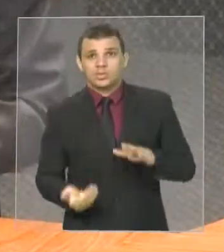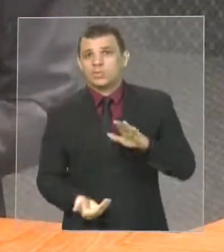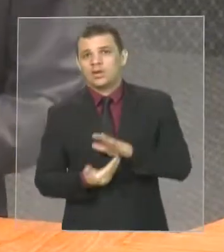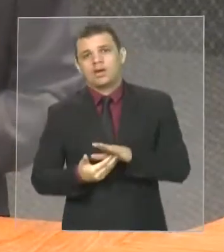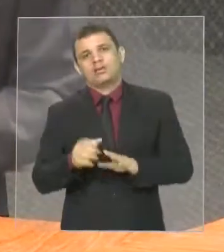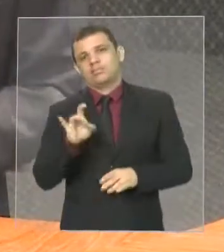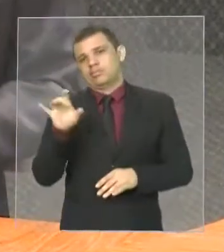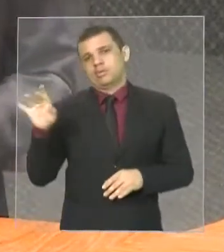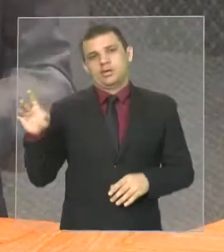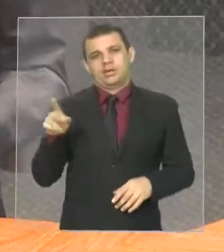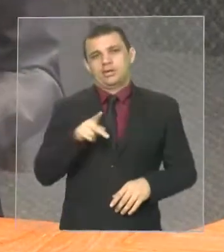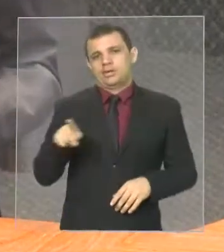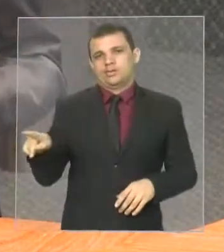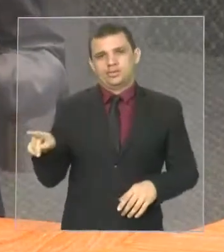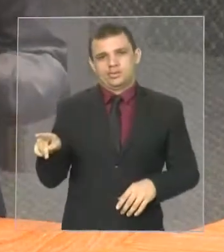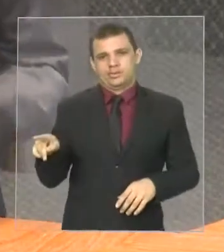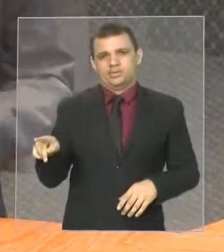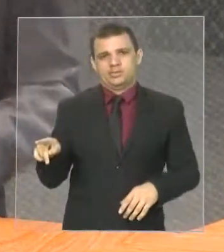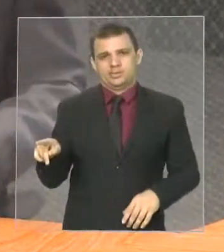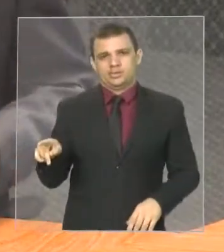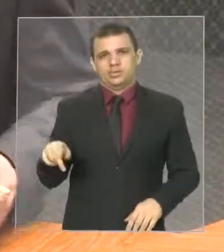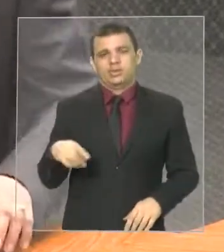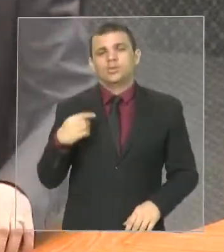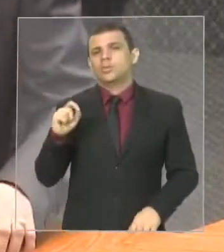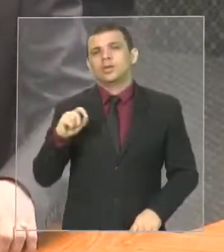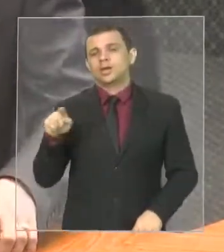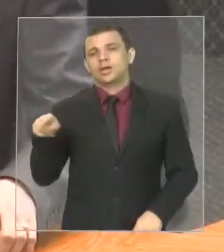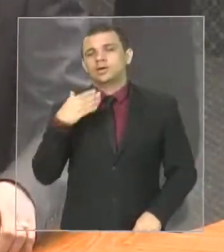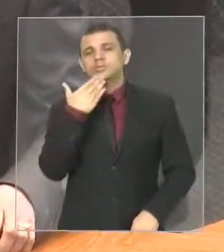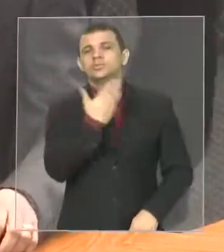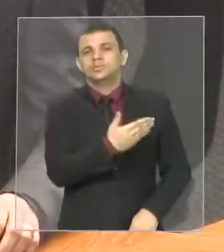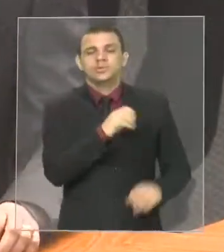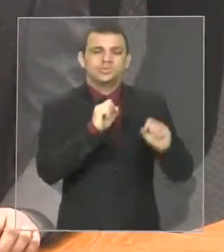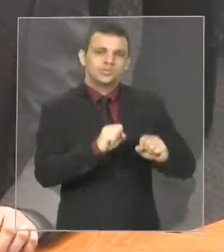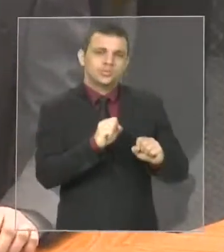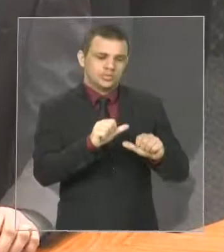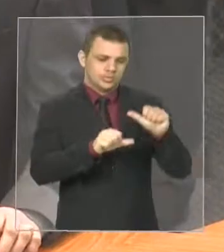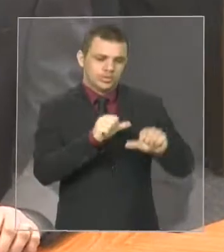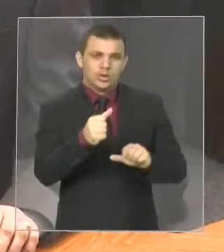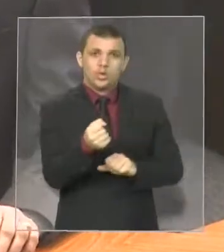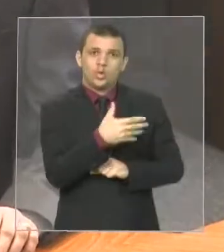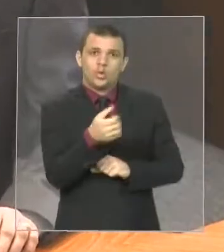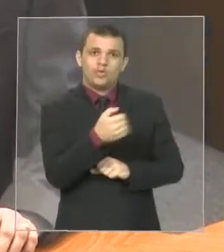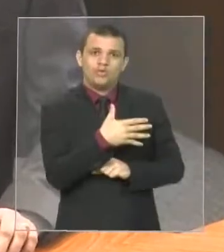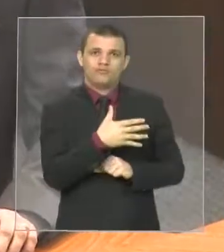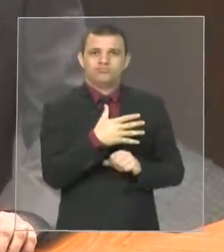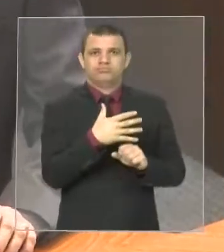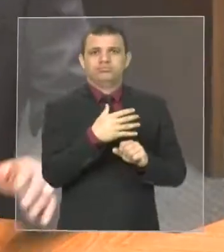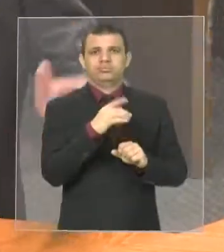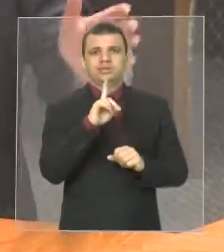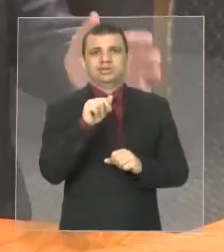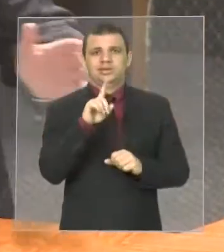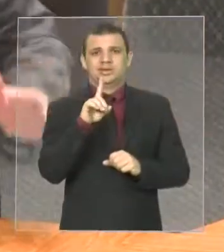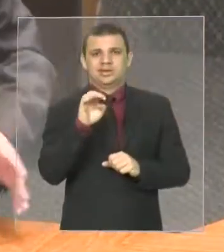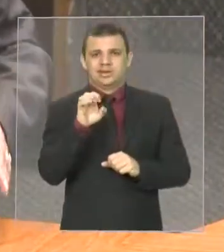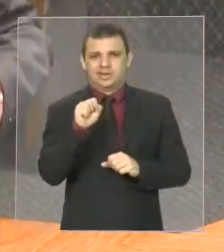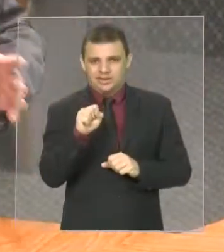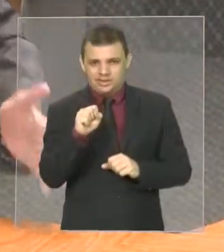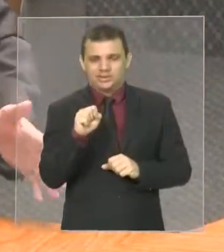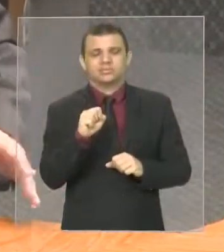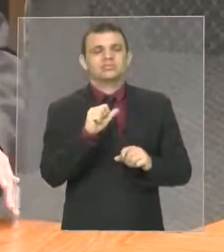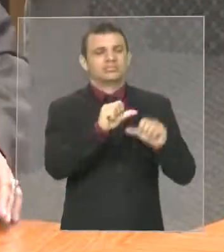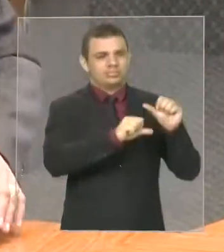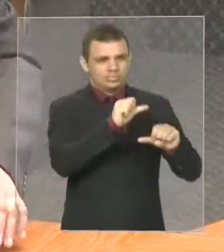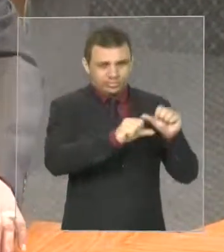presidente. São demandas de atualização de dados. Os pescadores estão tendo os seus RGPs, que é o Registro Geral de Pesca,